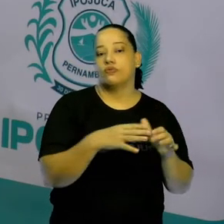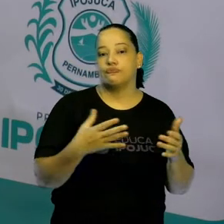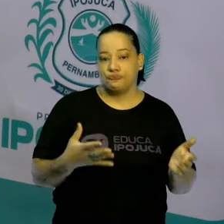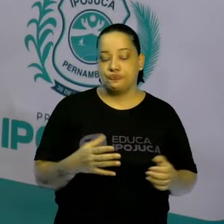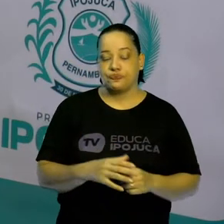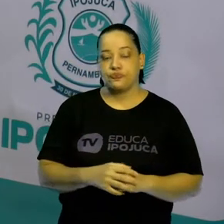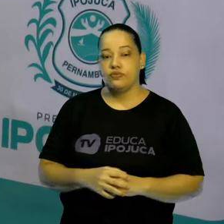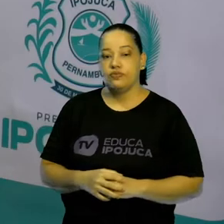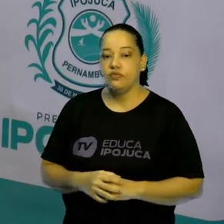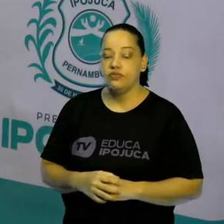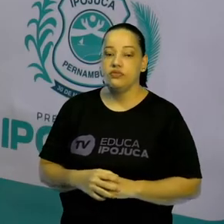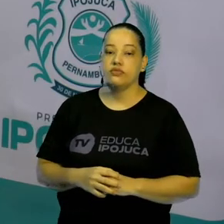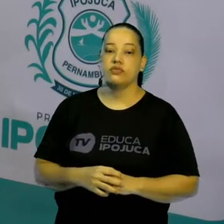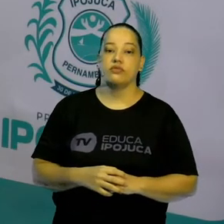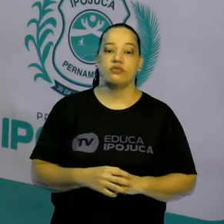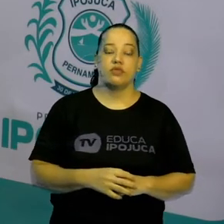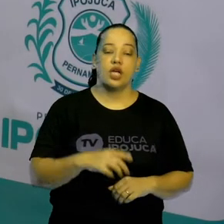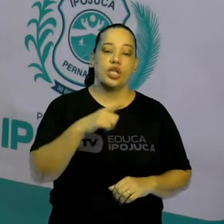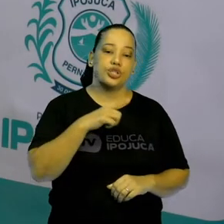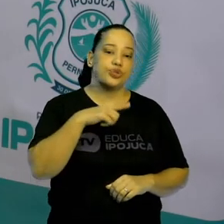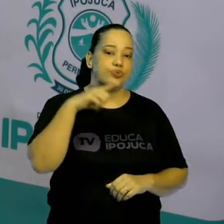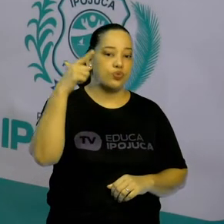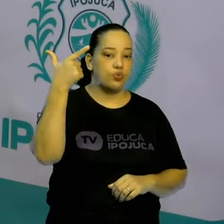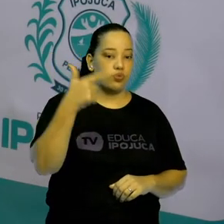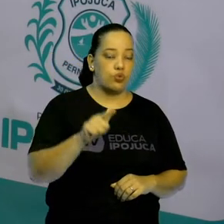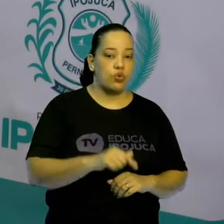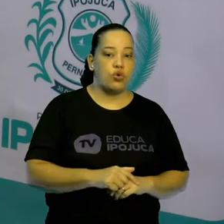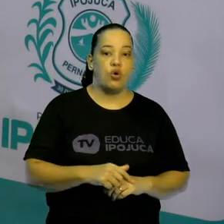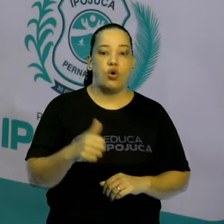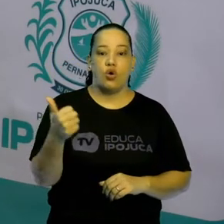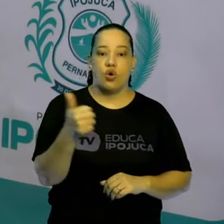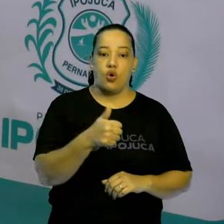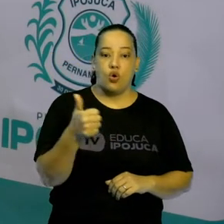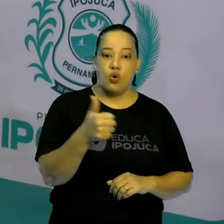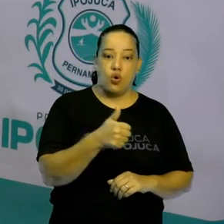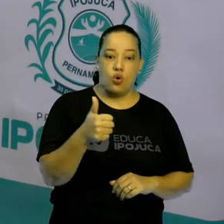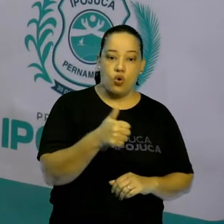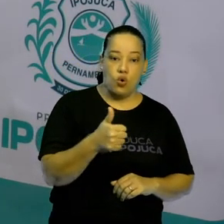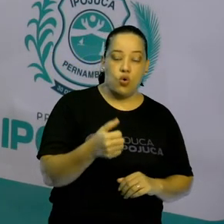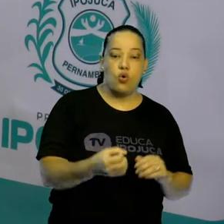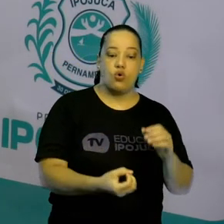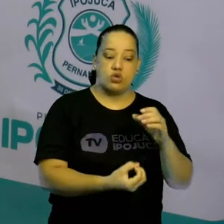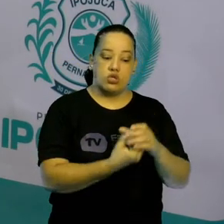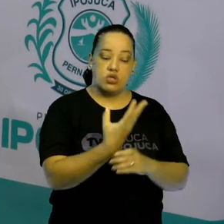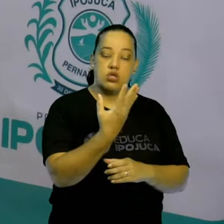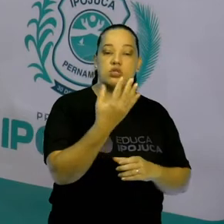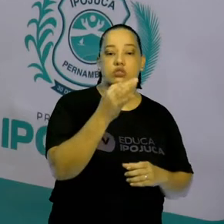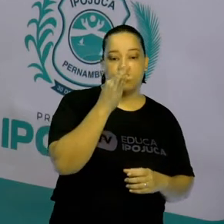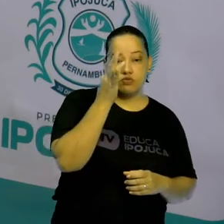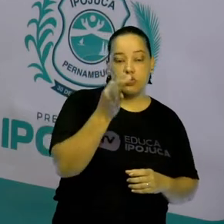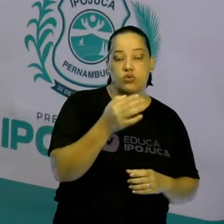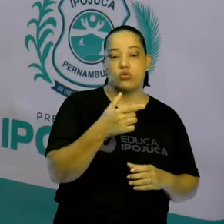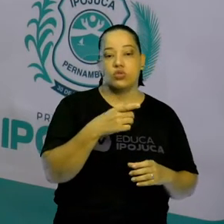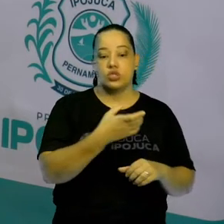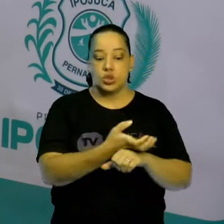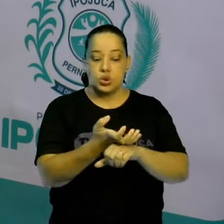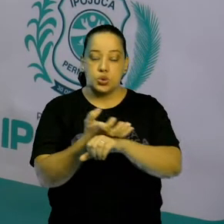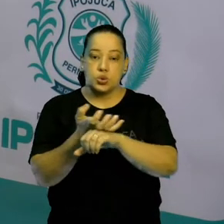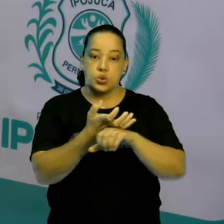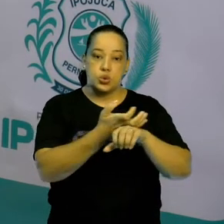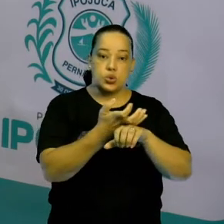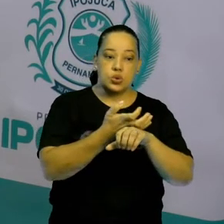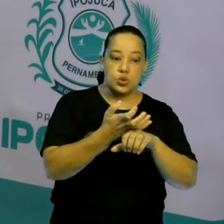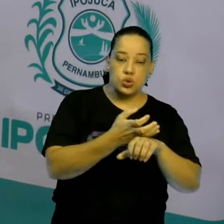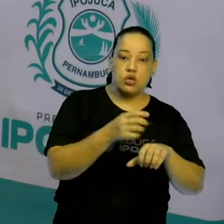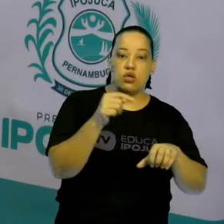Certo? Nós temos 11 tipos de vegetais principais de vegetação, distribuídos em